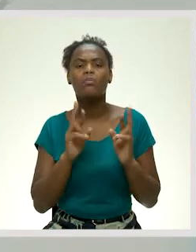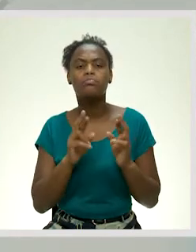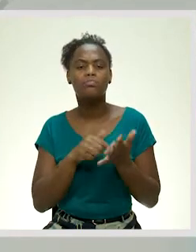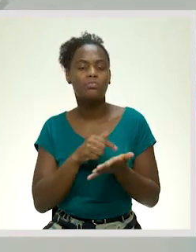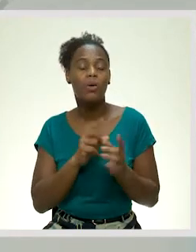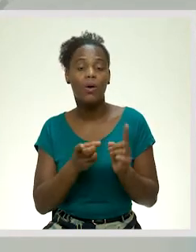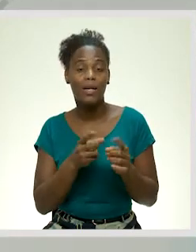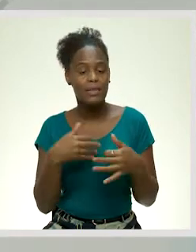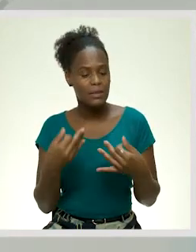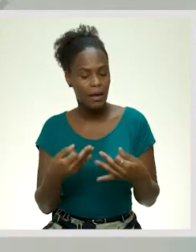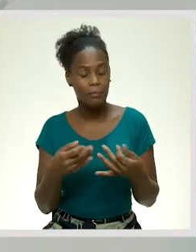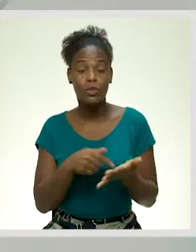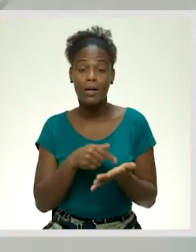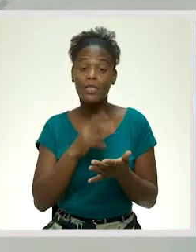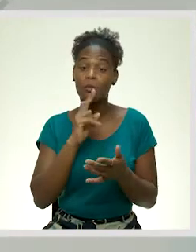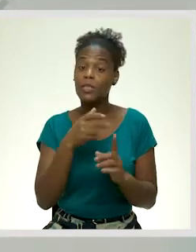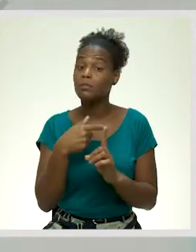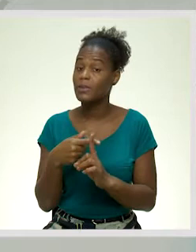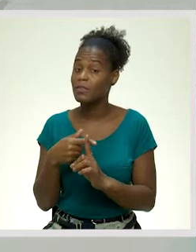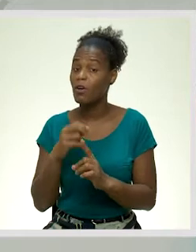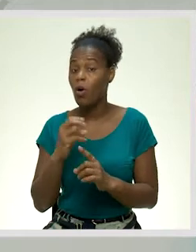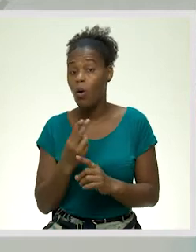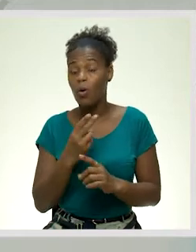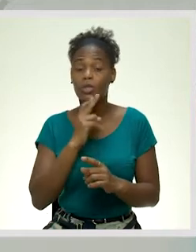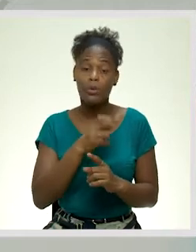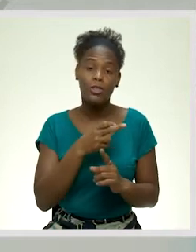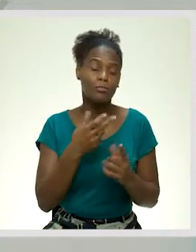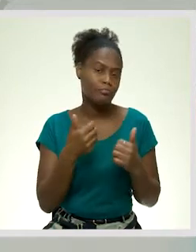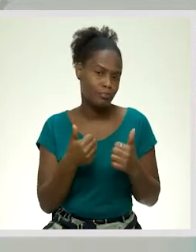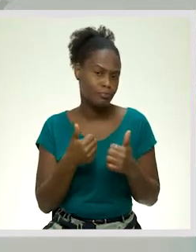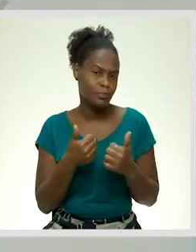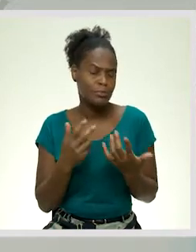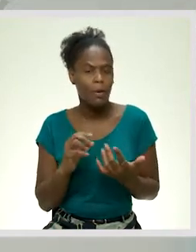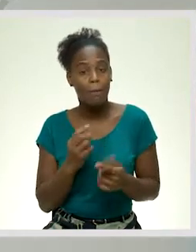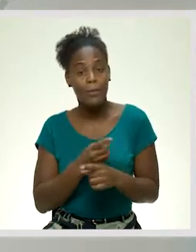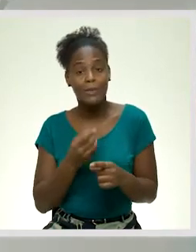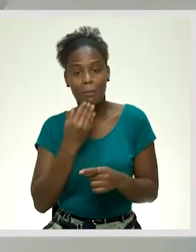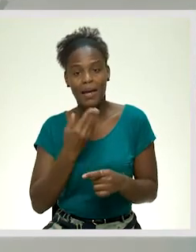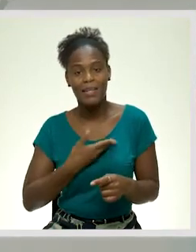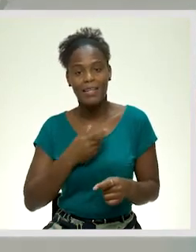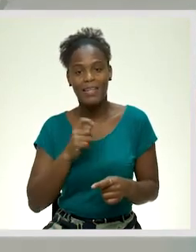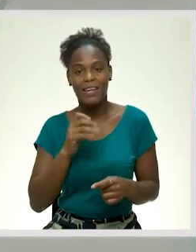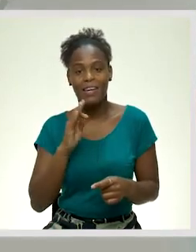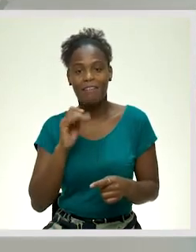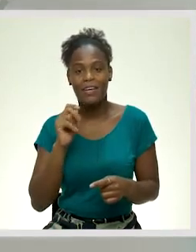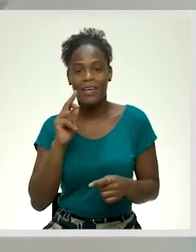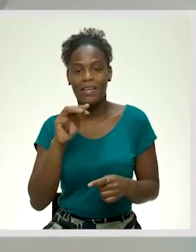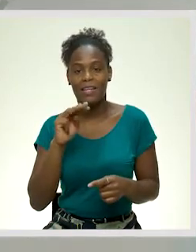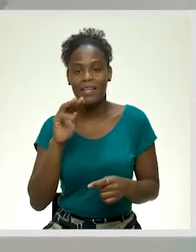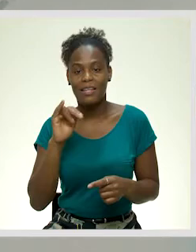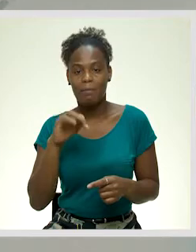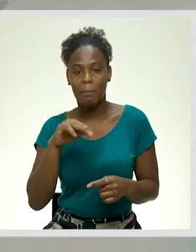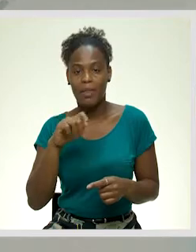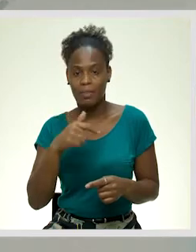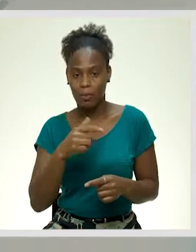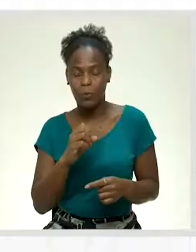Exatamente. Sempre você espera o Uma resposta positiva ou uma resposta favorável. Por isso você pede o deferimento. E vamos falar mais à frente um pouco